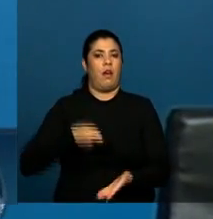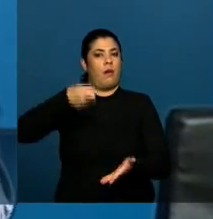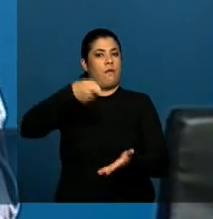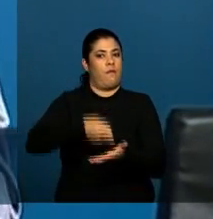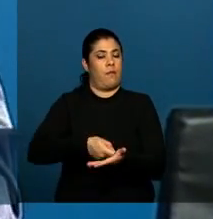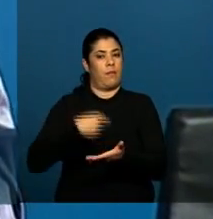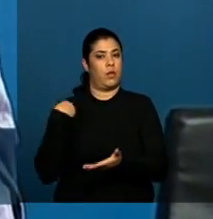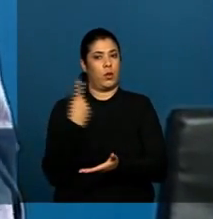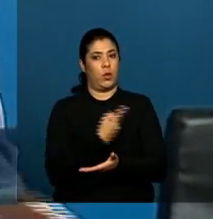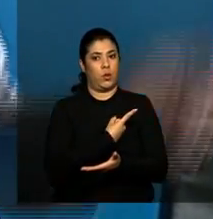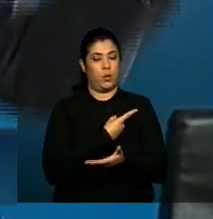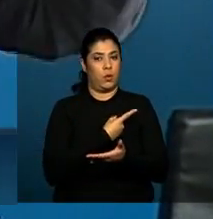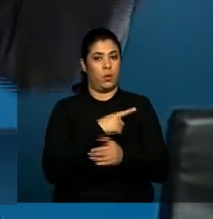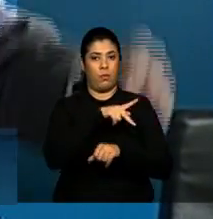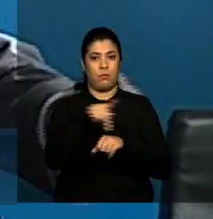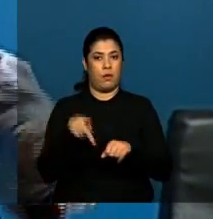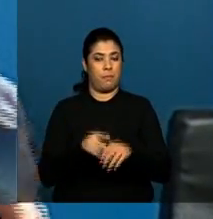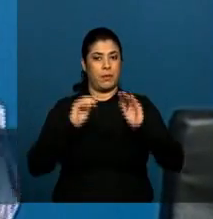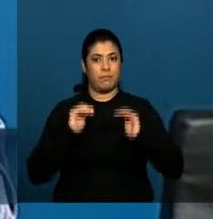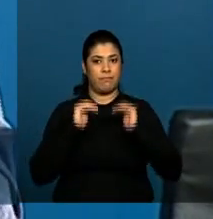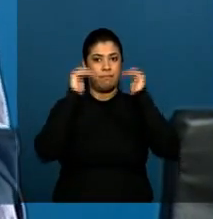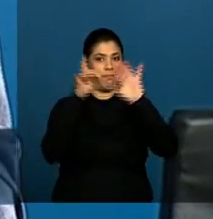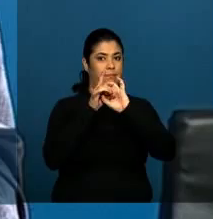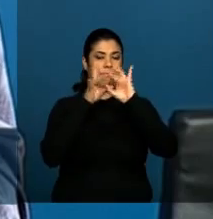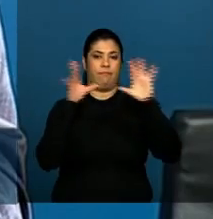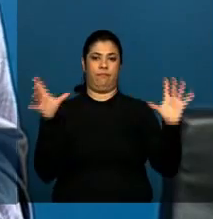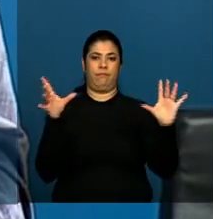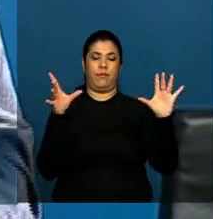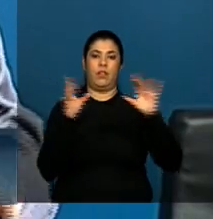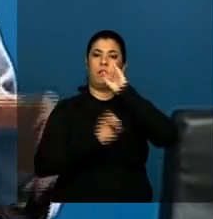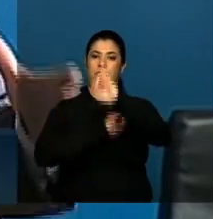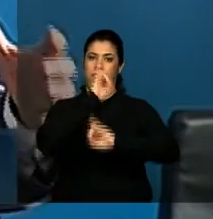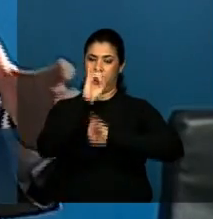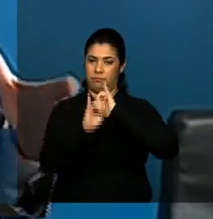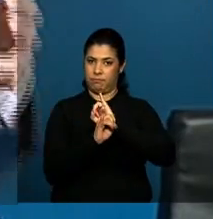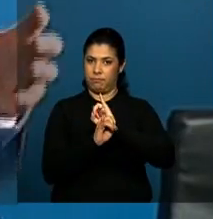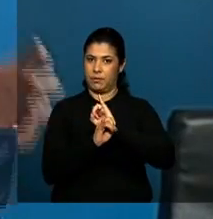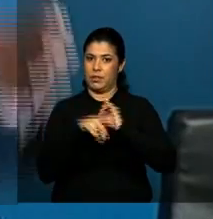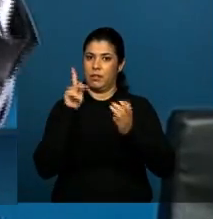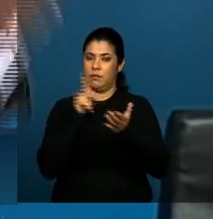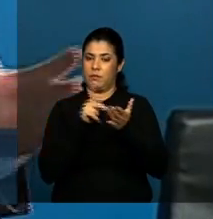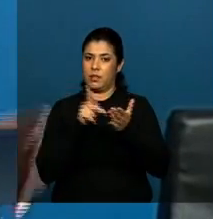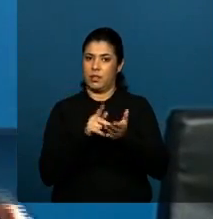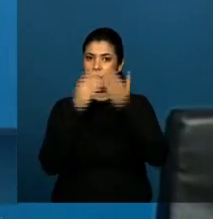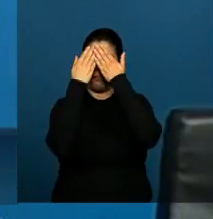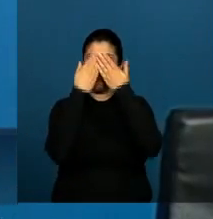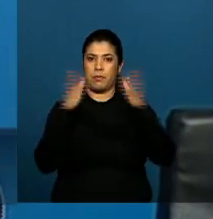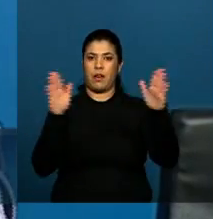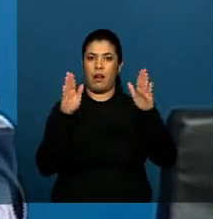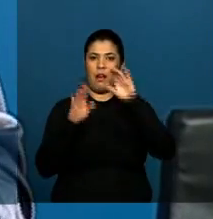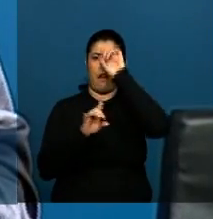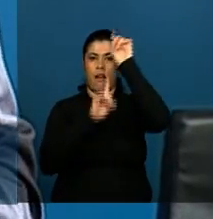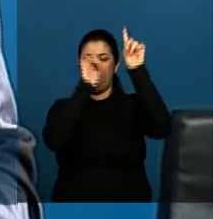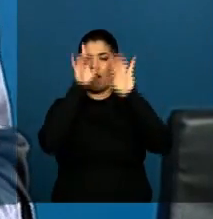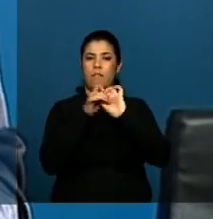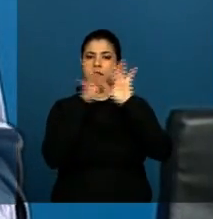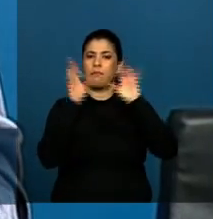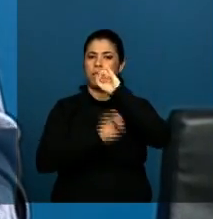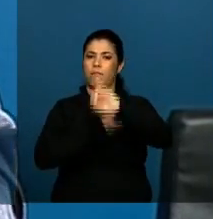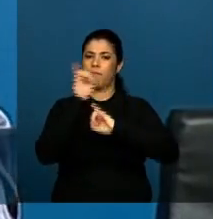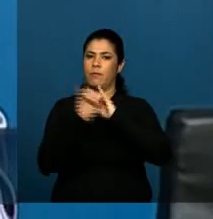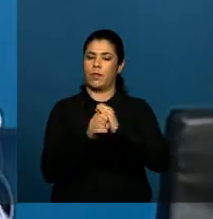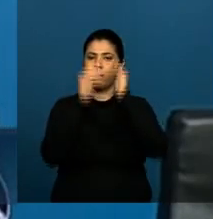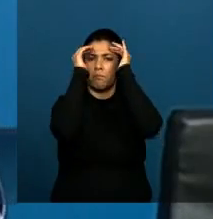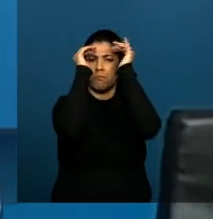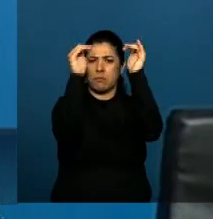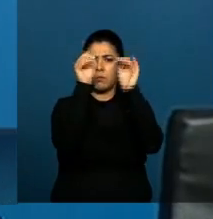país, na afirmação da neutralidade da rede, na afirmação da verdadeira dimensão democrática que a internet deve ter e de respeito